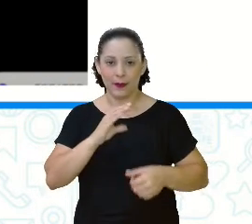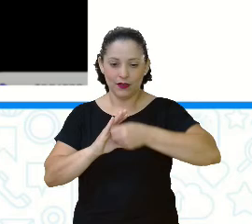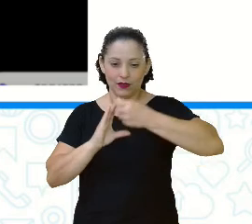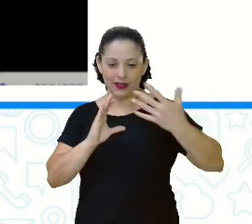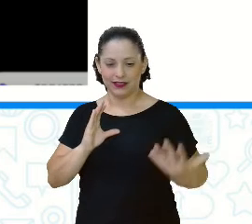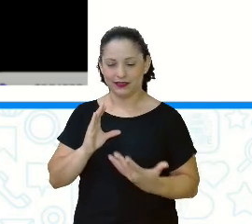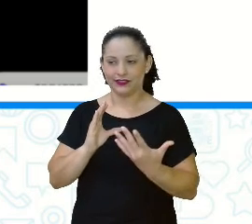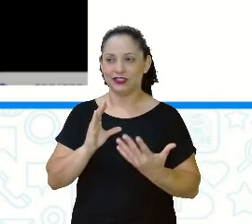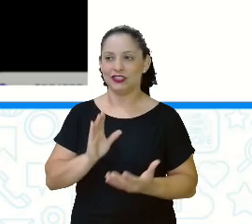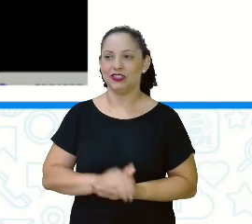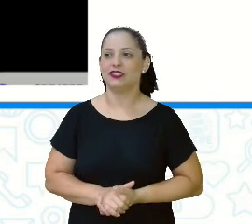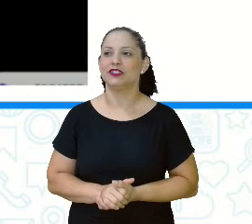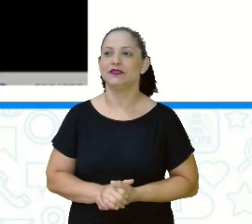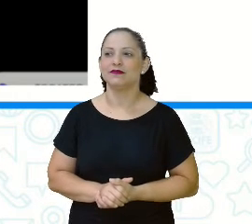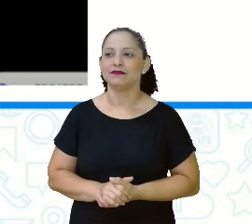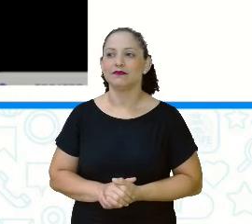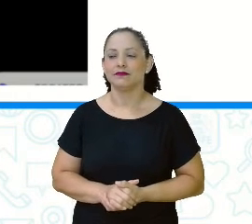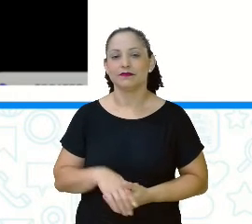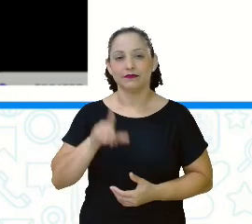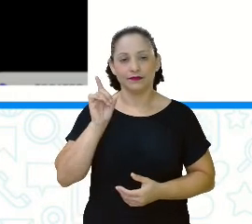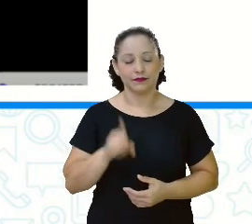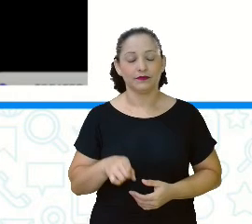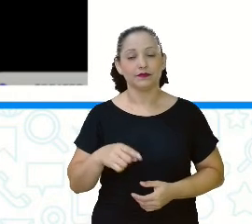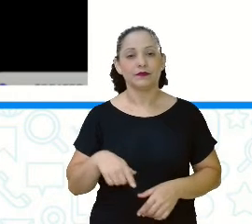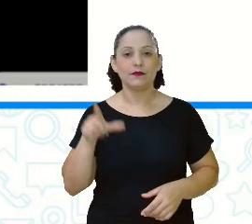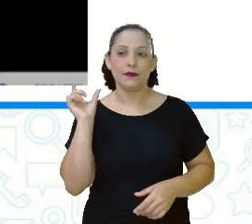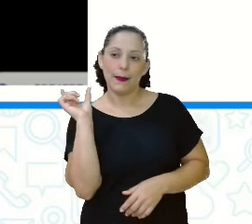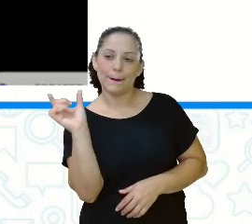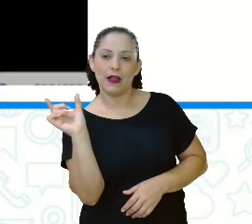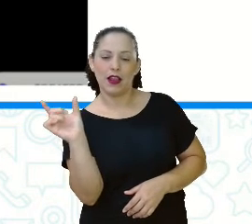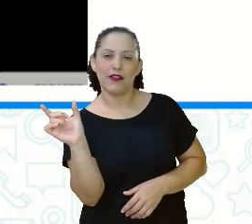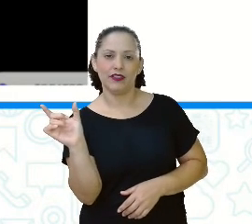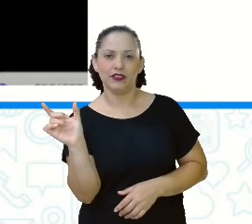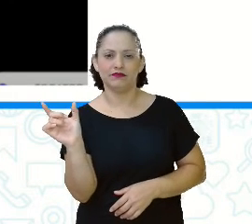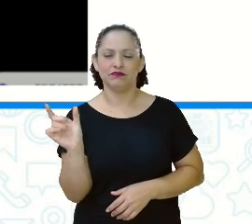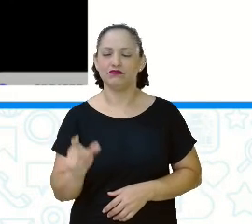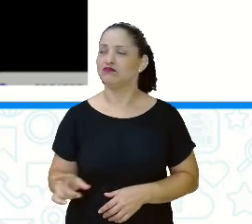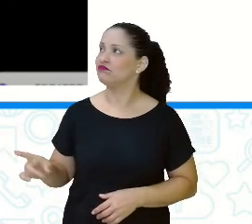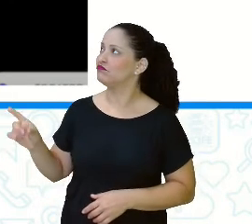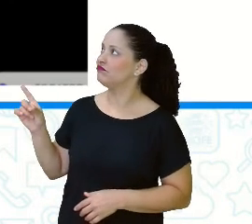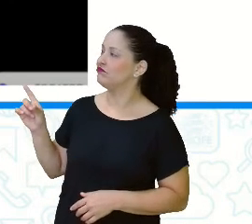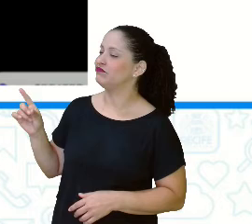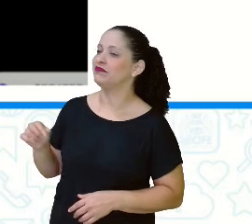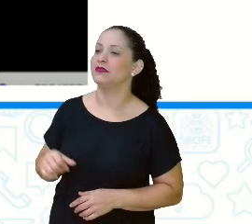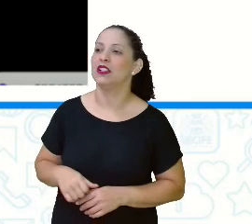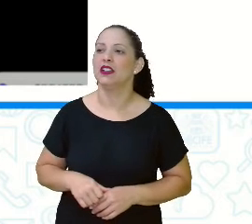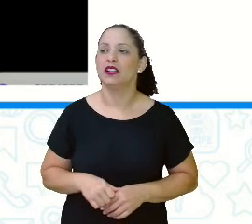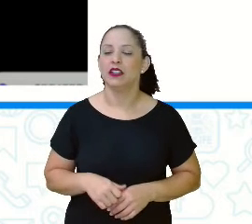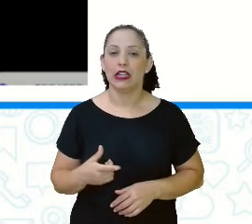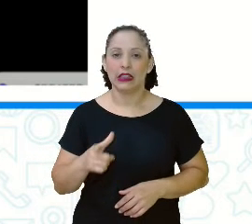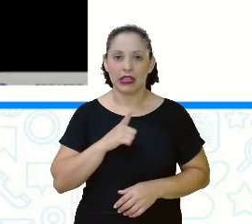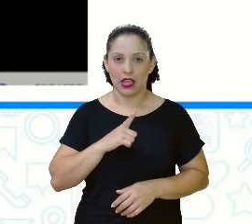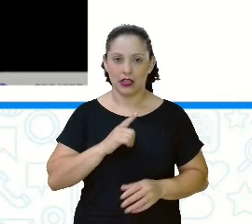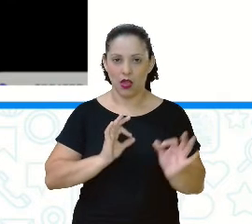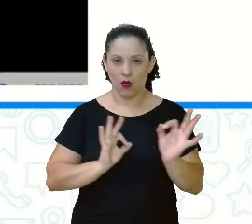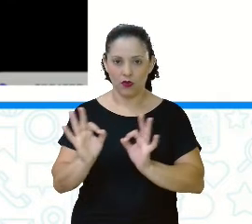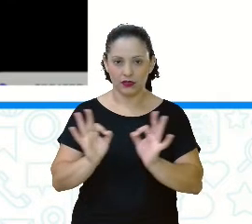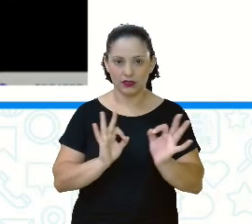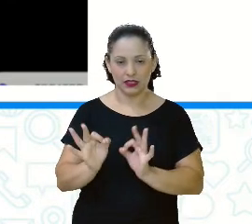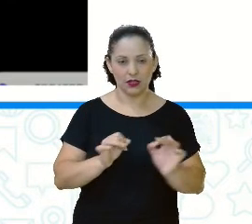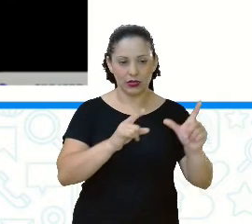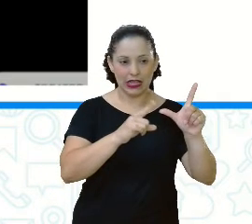A palavra é escrita de forma simples e breve o significado ali. Como eu disse desde o início, ordem alfabética. Alfabética,